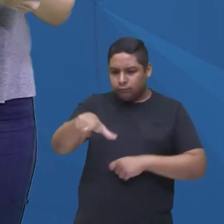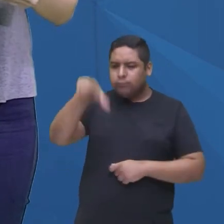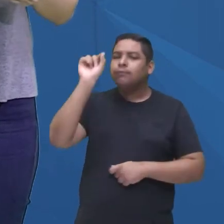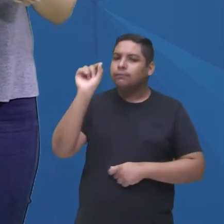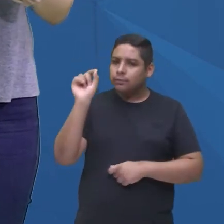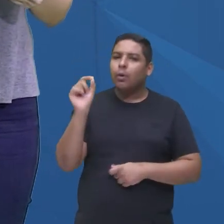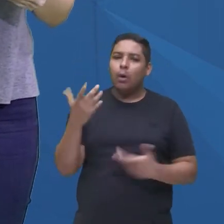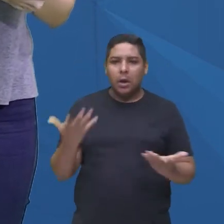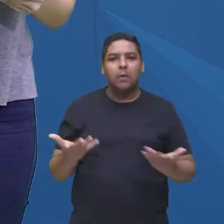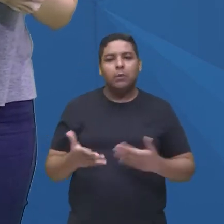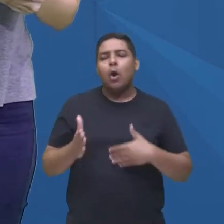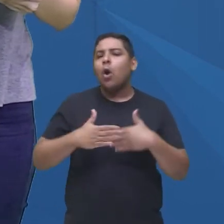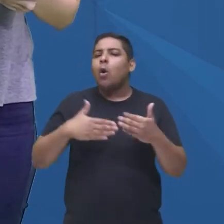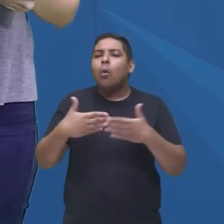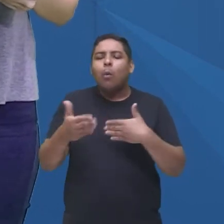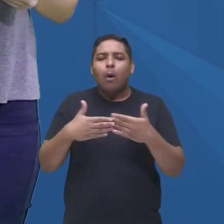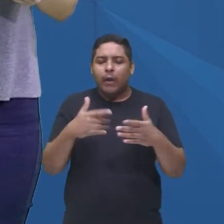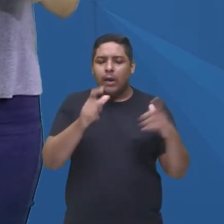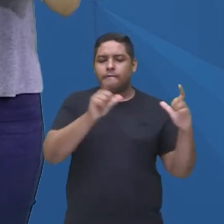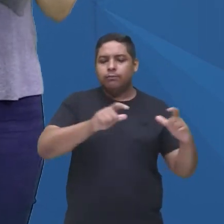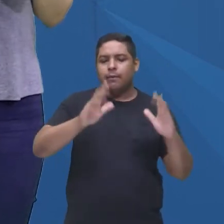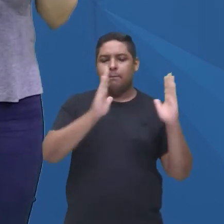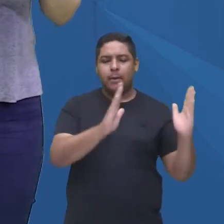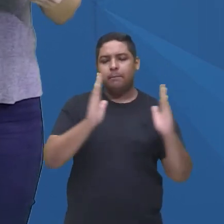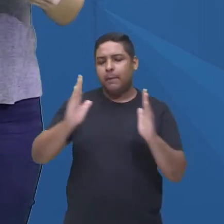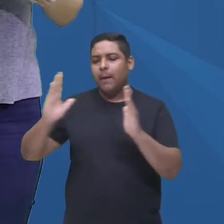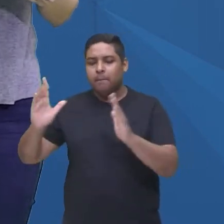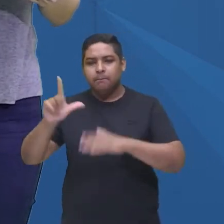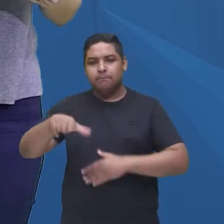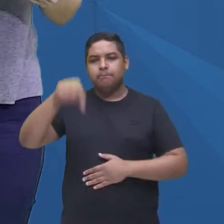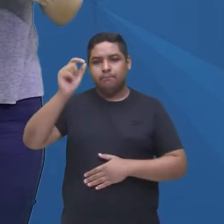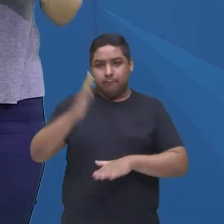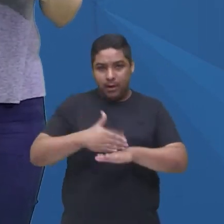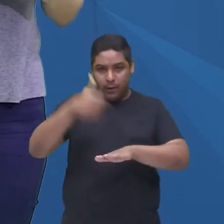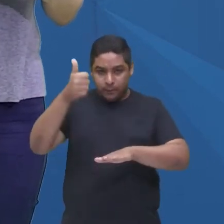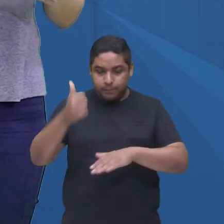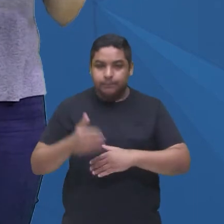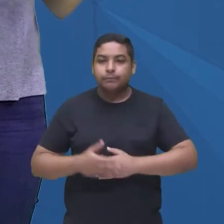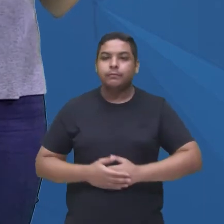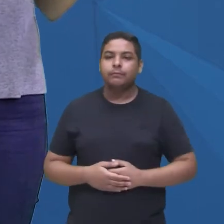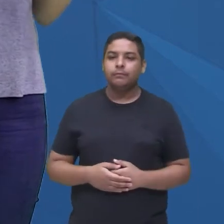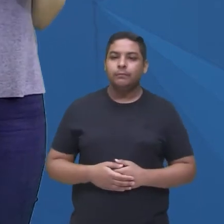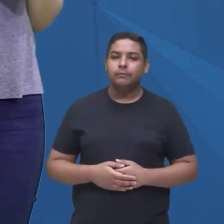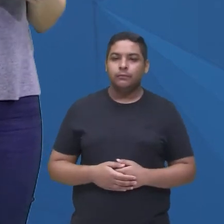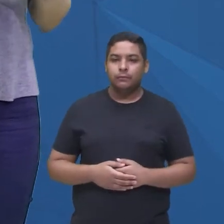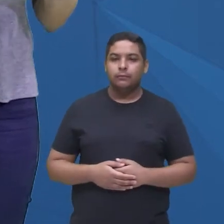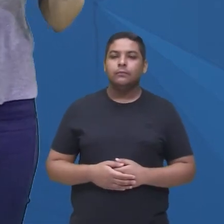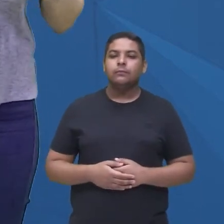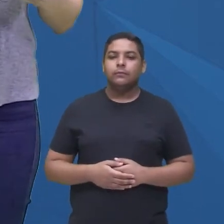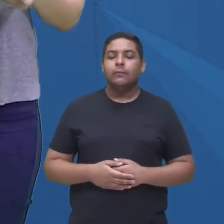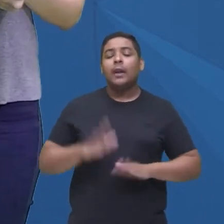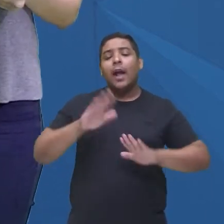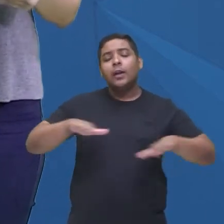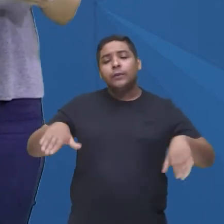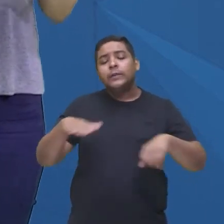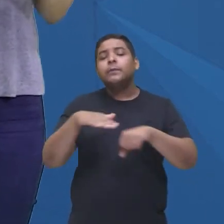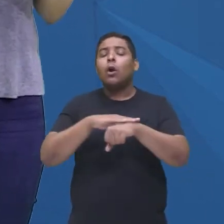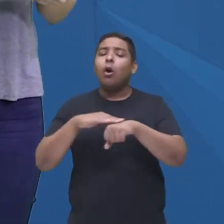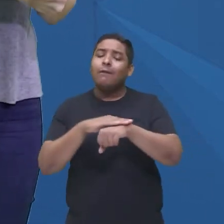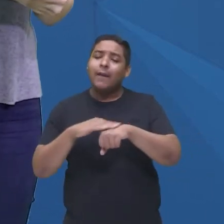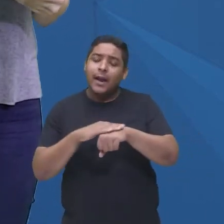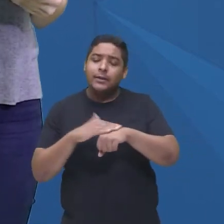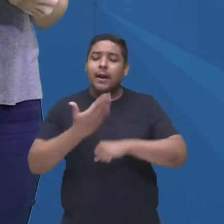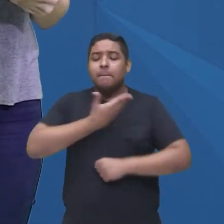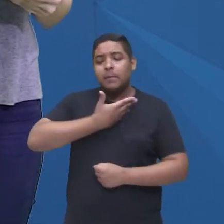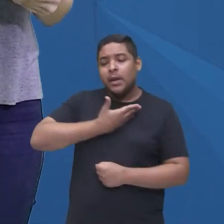produção que envolve algo mais técnico, o que a gente tem, né, em relação à conversa com colegas, com familiares, são as